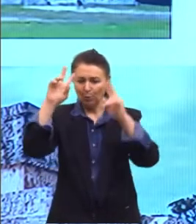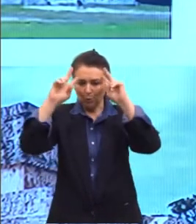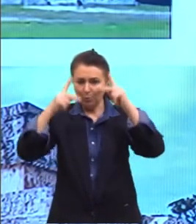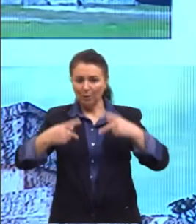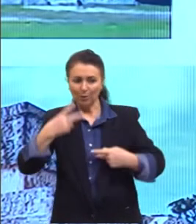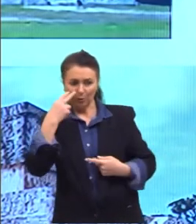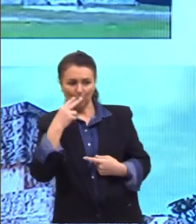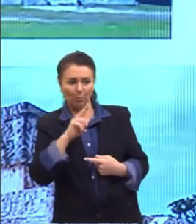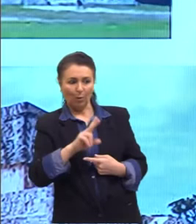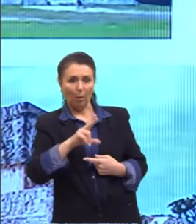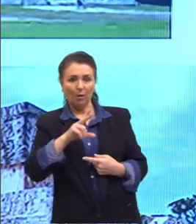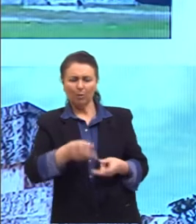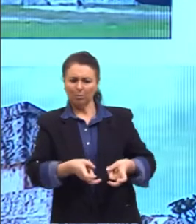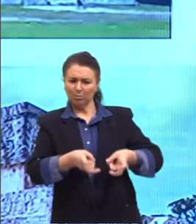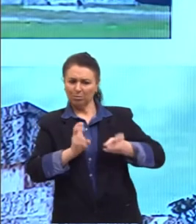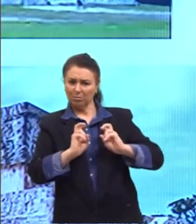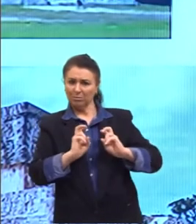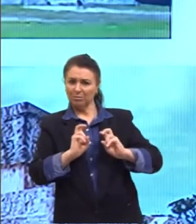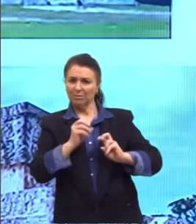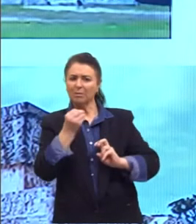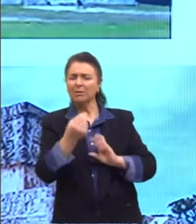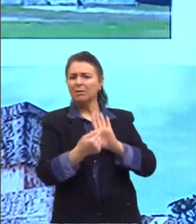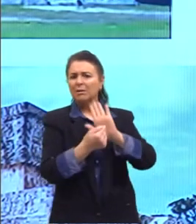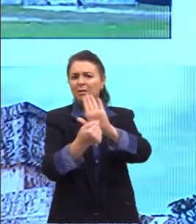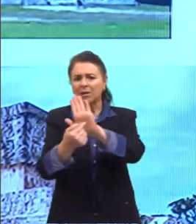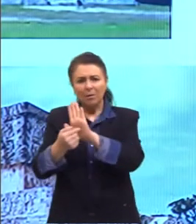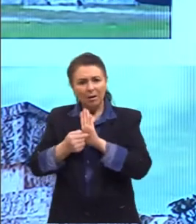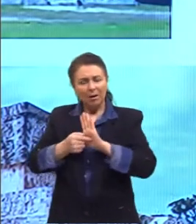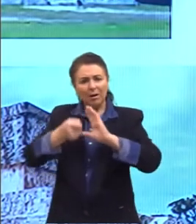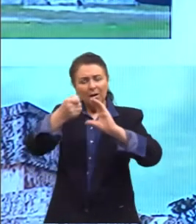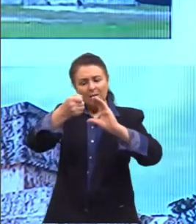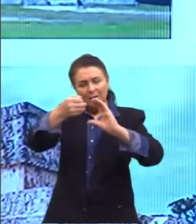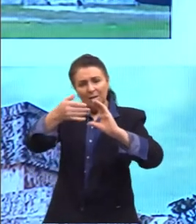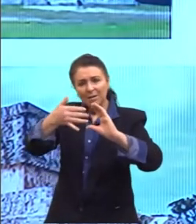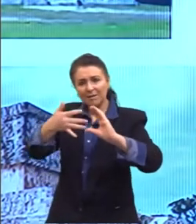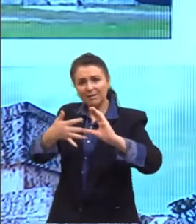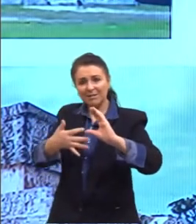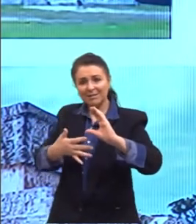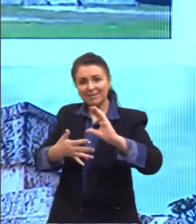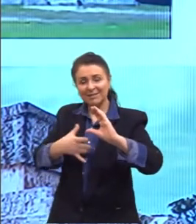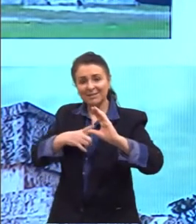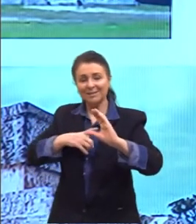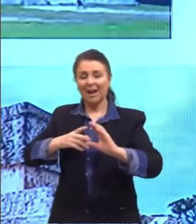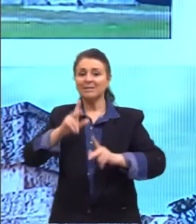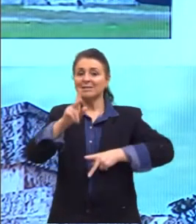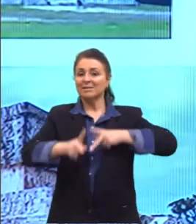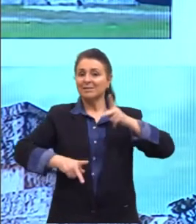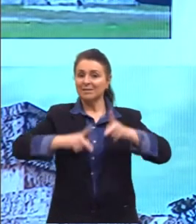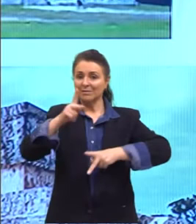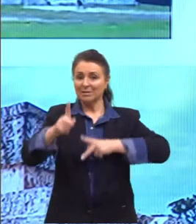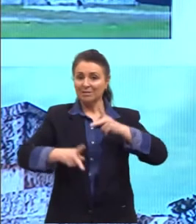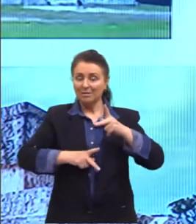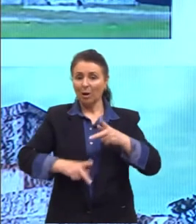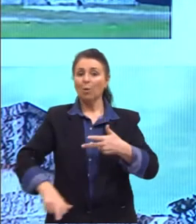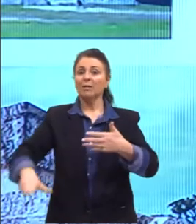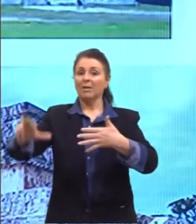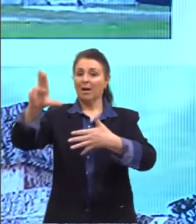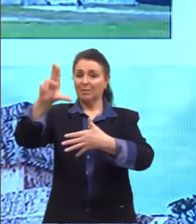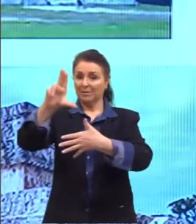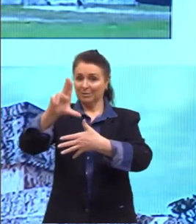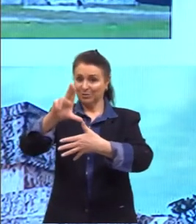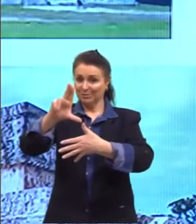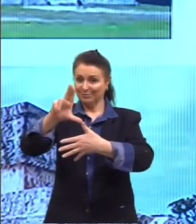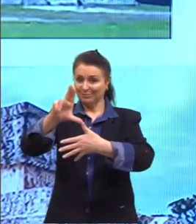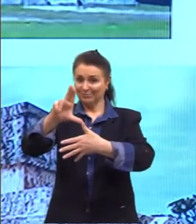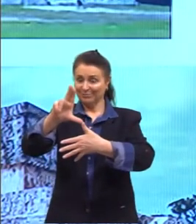pintura e perceber como que ela traz essas características da civilização da América Latina. Então,